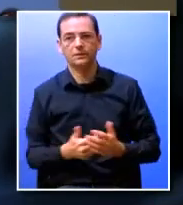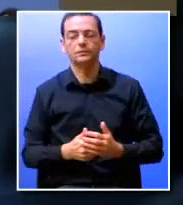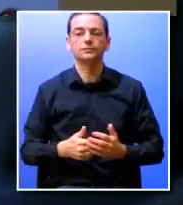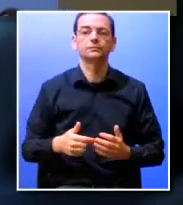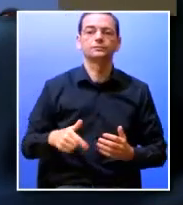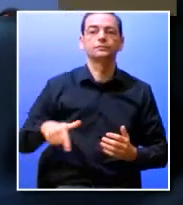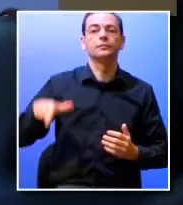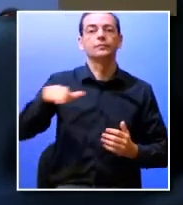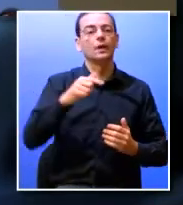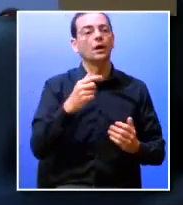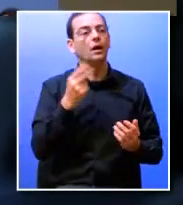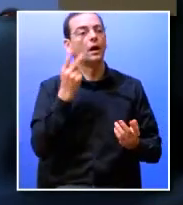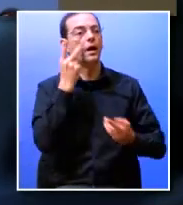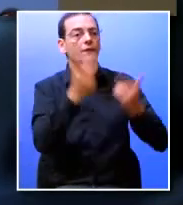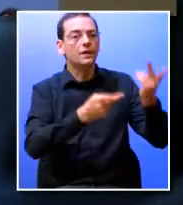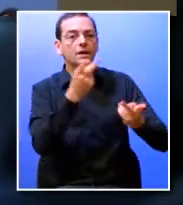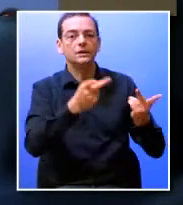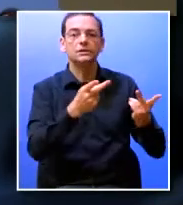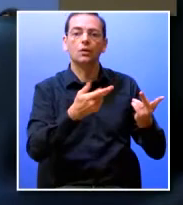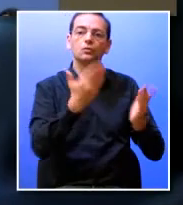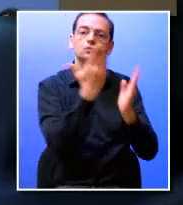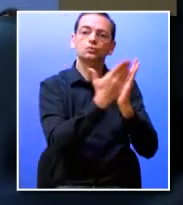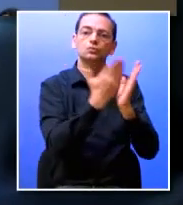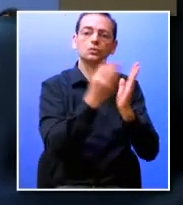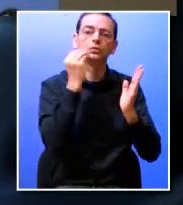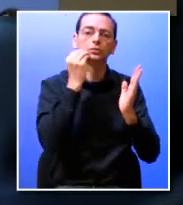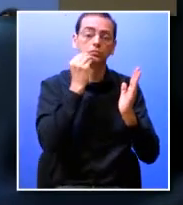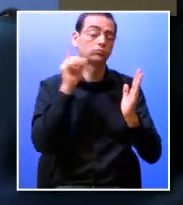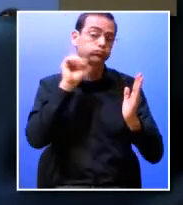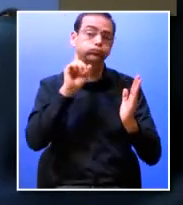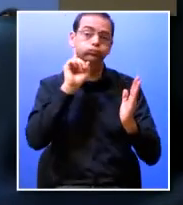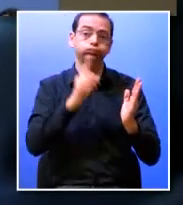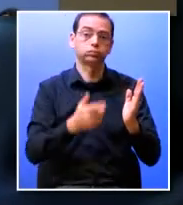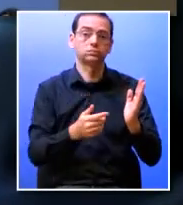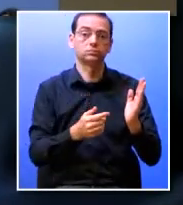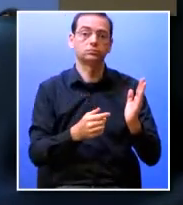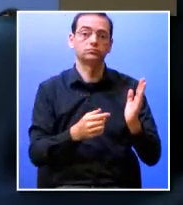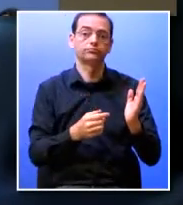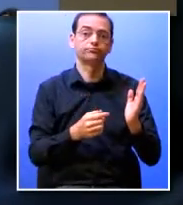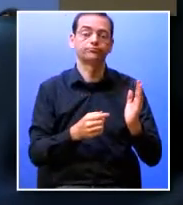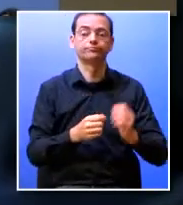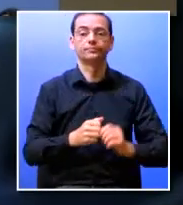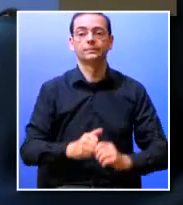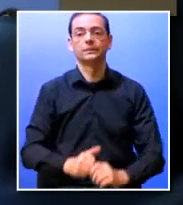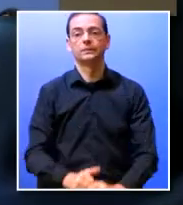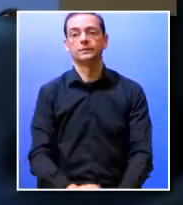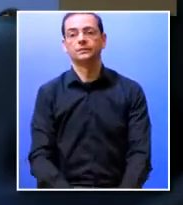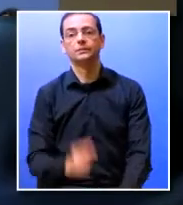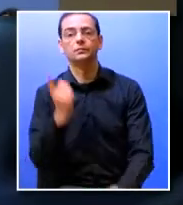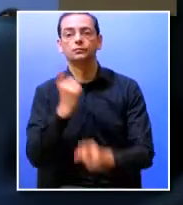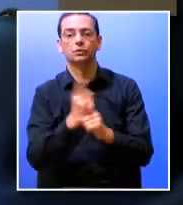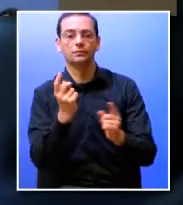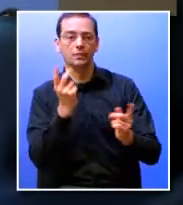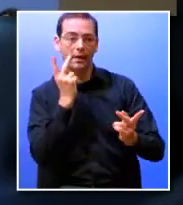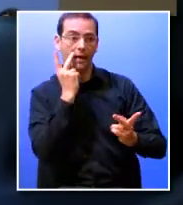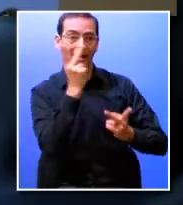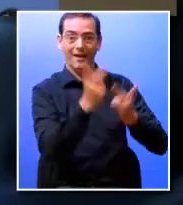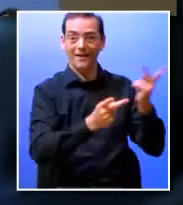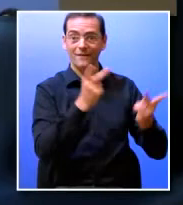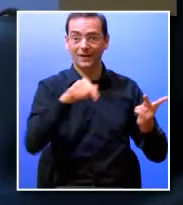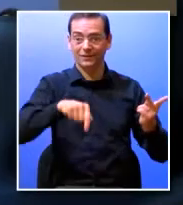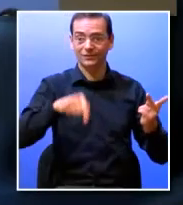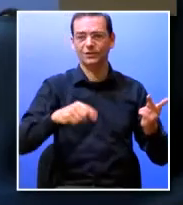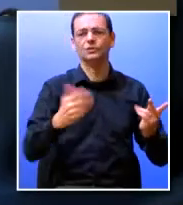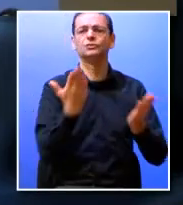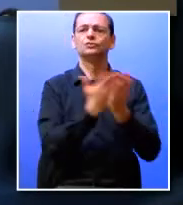avaliamos os nossos estudantes é também um ponto muito importante porque a avaliação que ainda fazemos no ensino